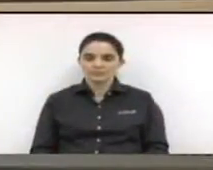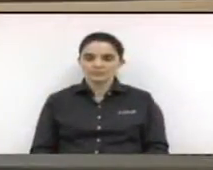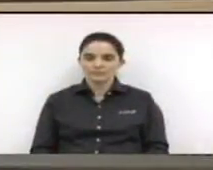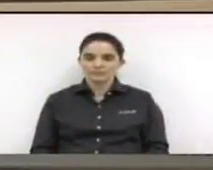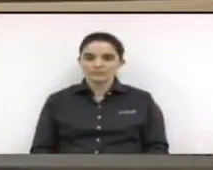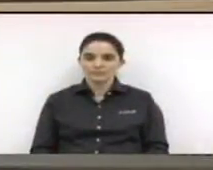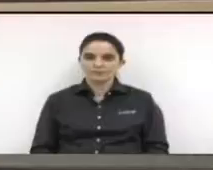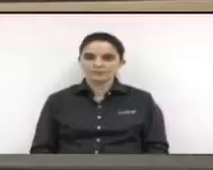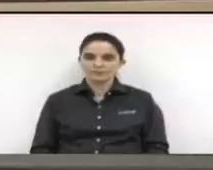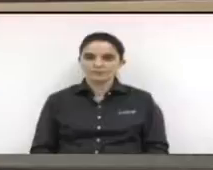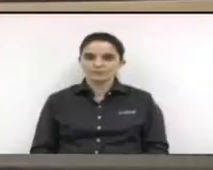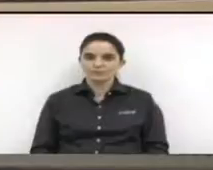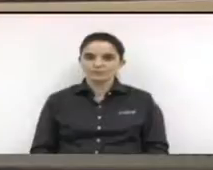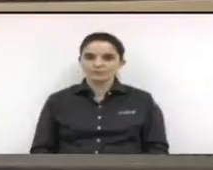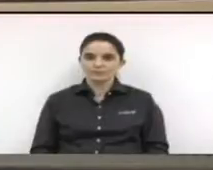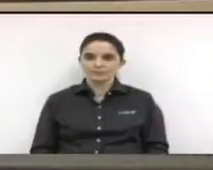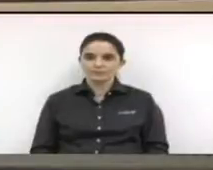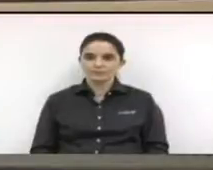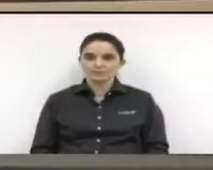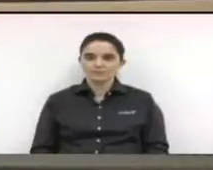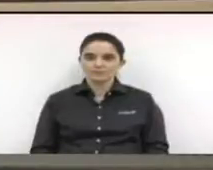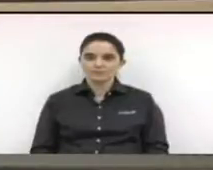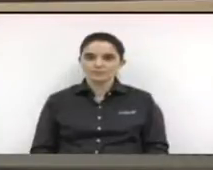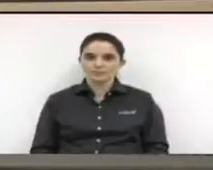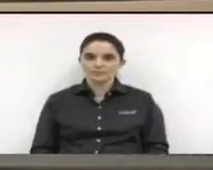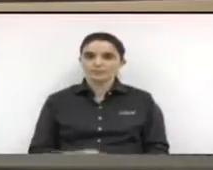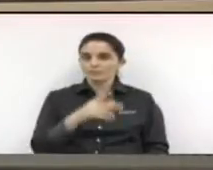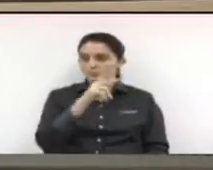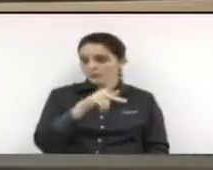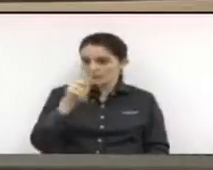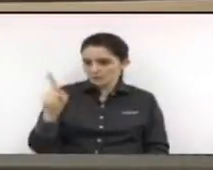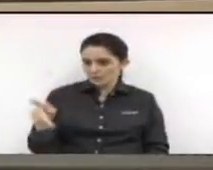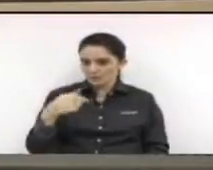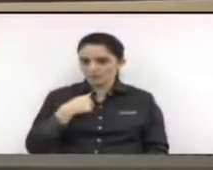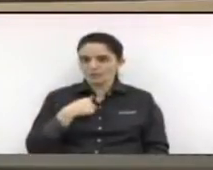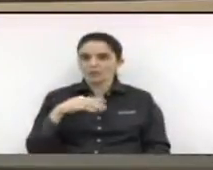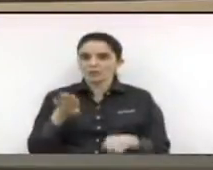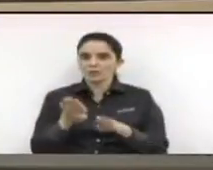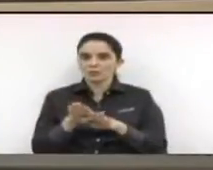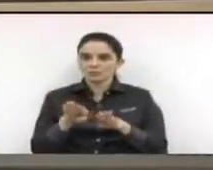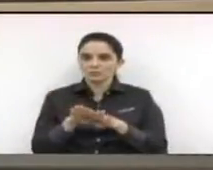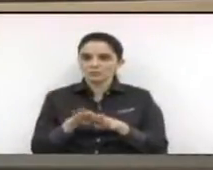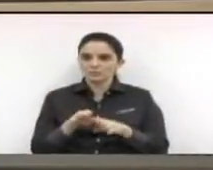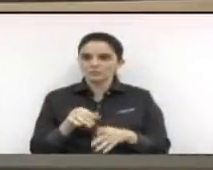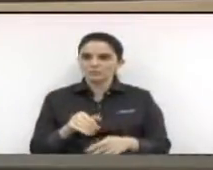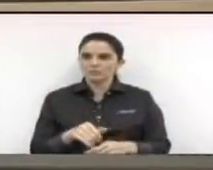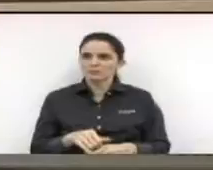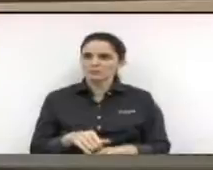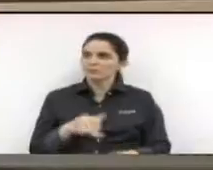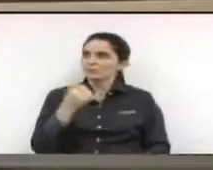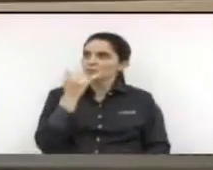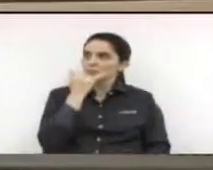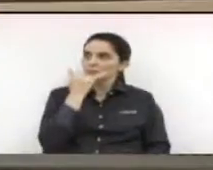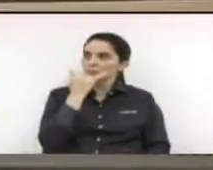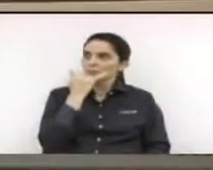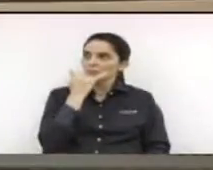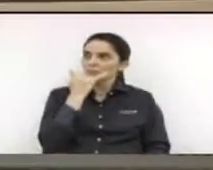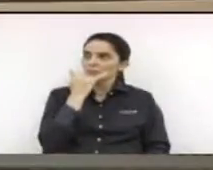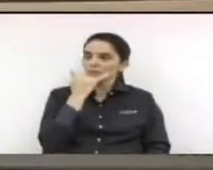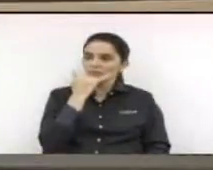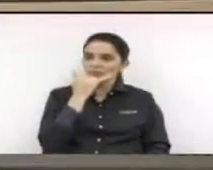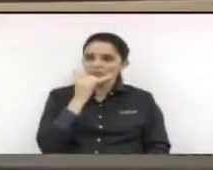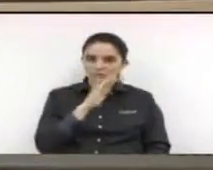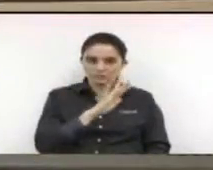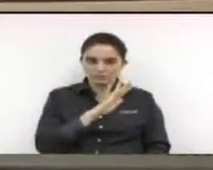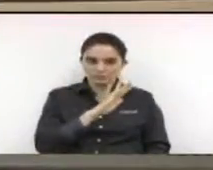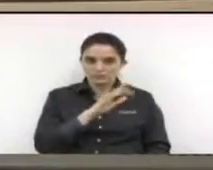Presidente, senhor presidente, eu também, está na sequência alfabética? Me perdoe, assim que ele justificar, eu abro